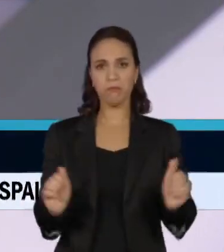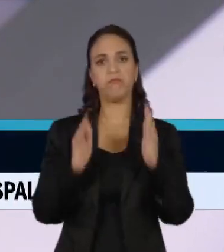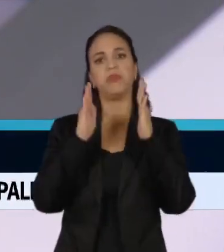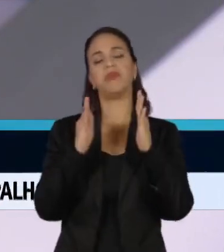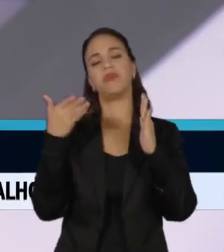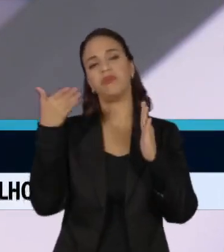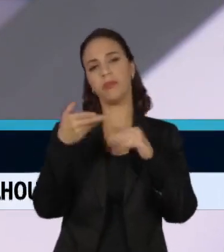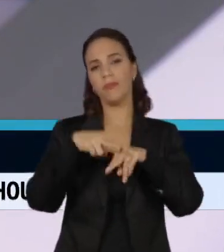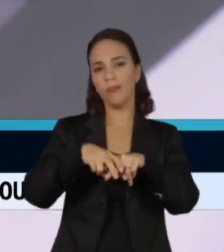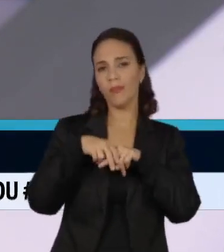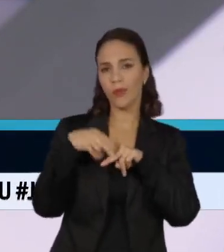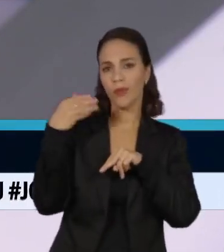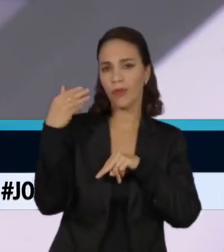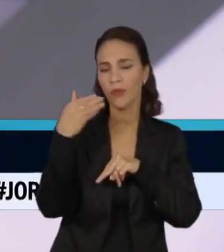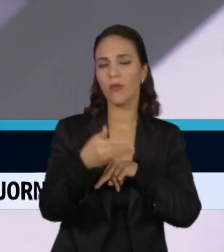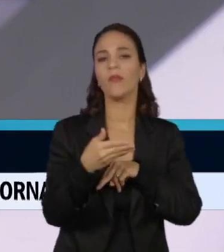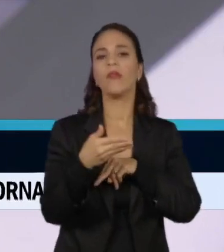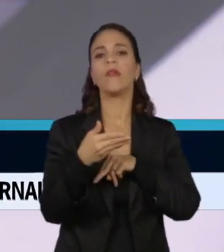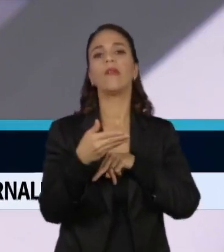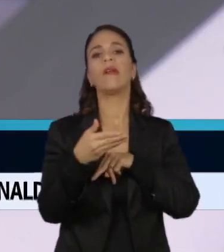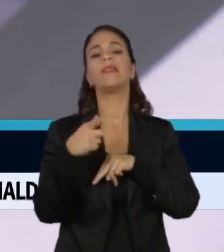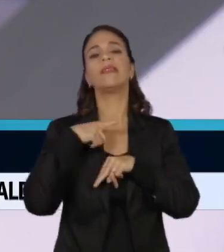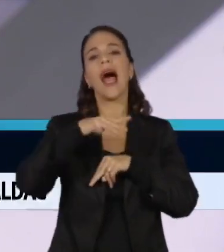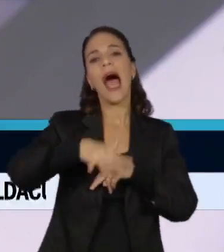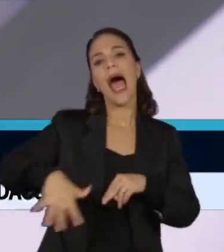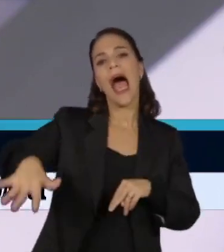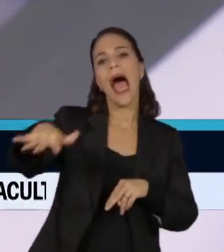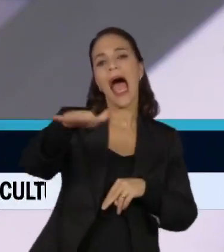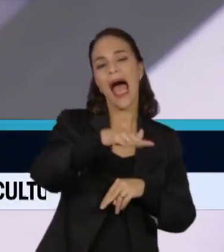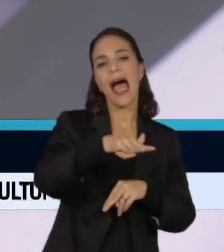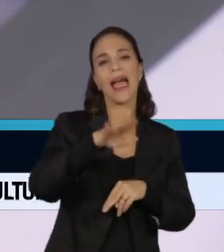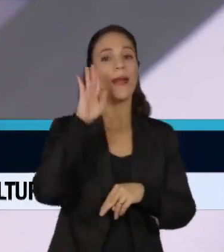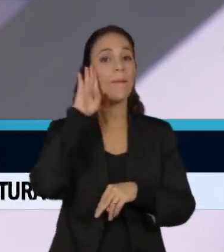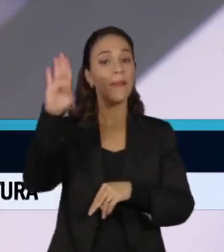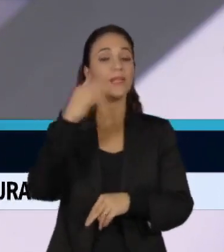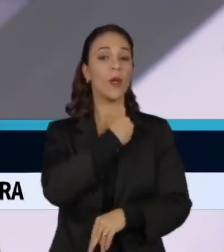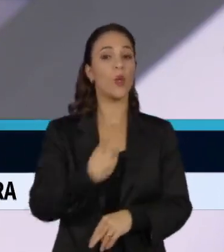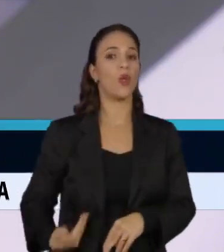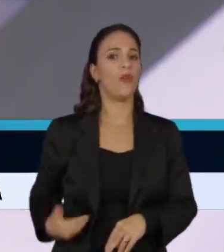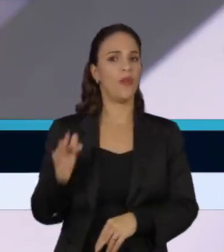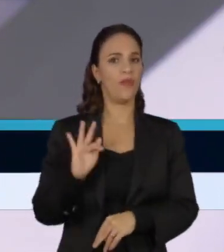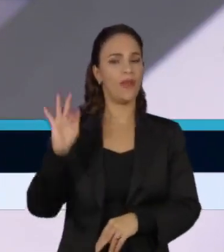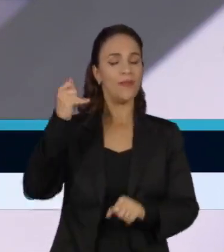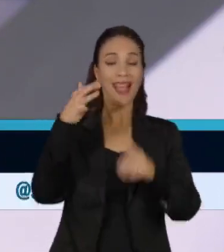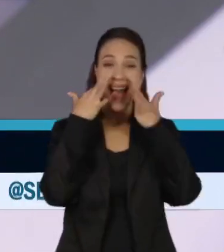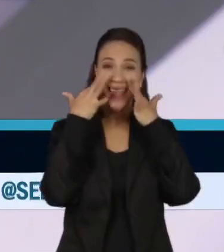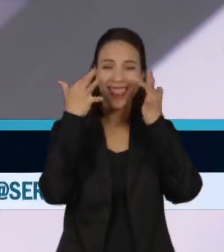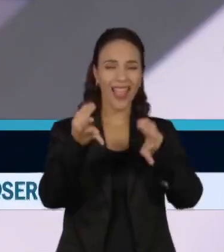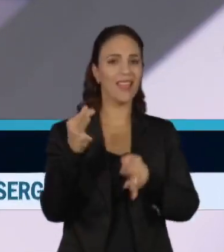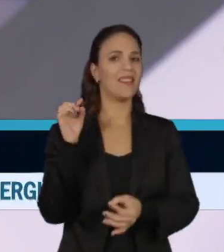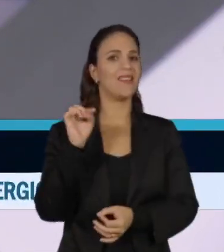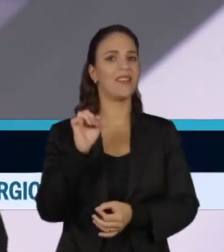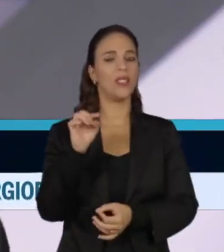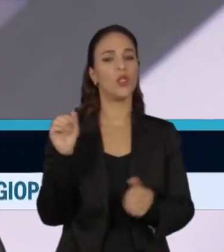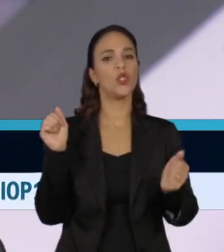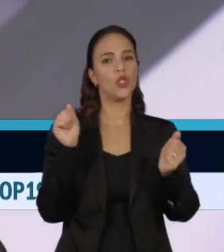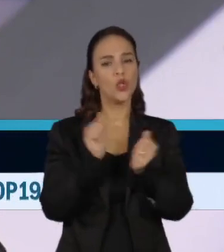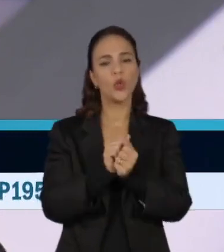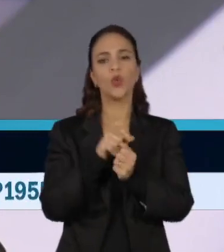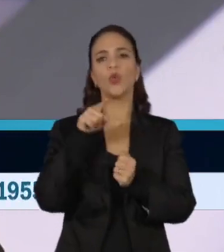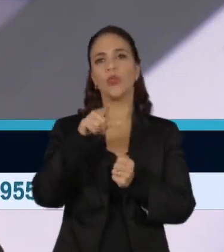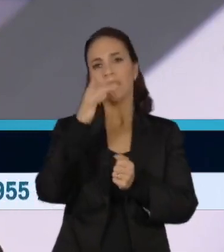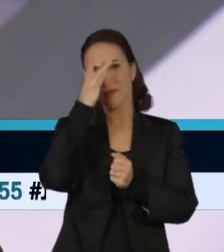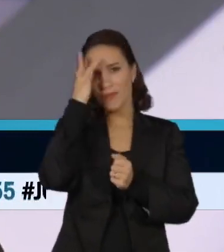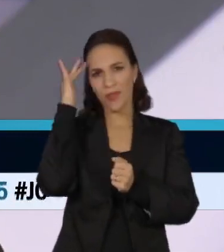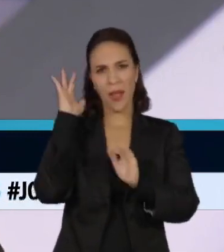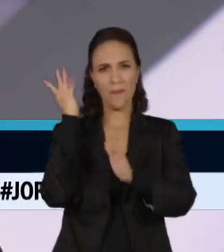estabelecido no que diz respeito às áreas, sobretudo, do governo federal. Então, é uma tensão que nós precisamos junto com o grileiro, junto com o